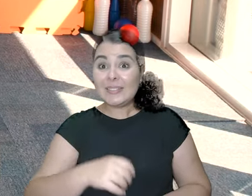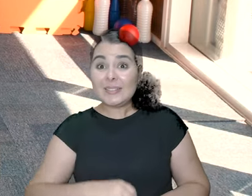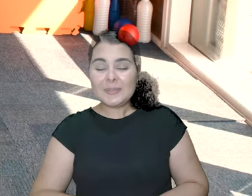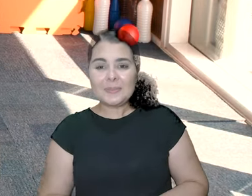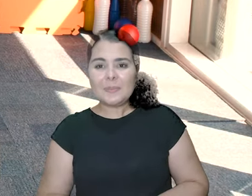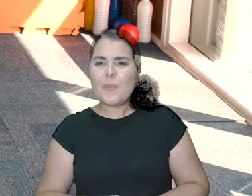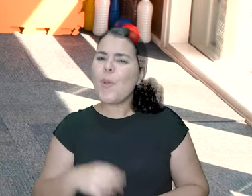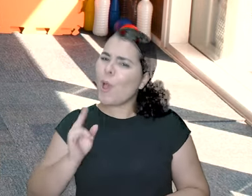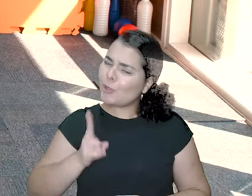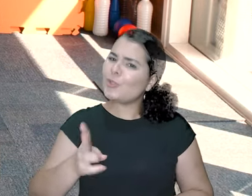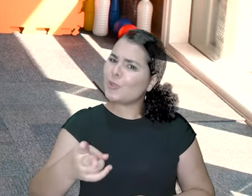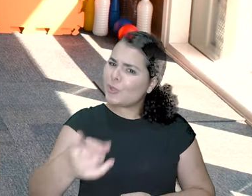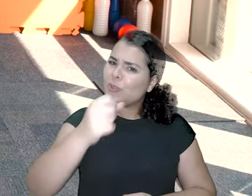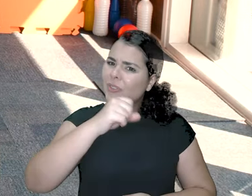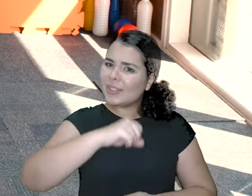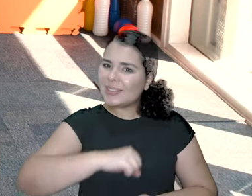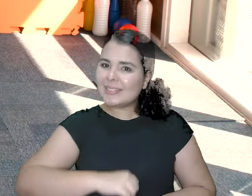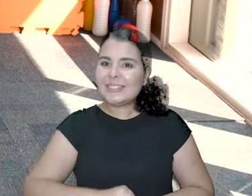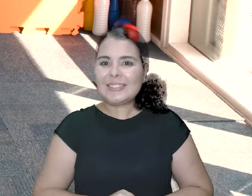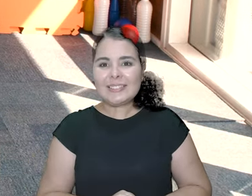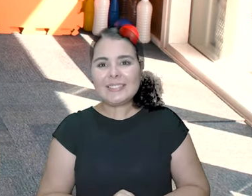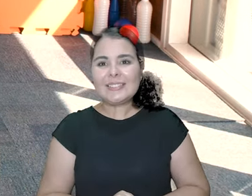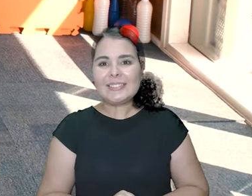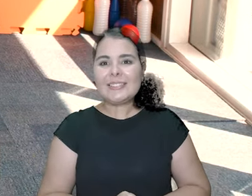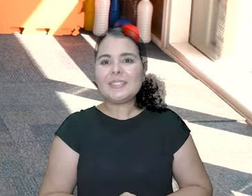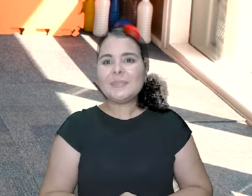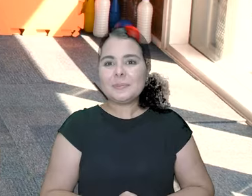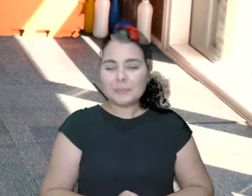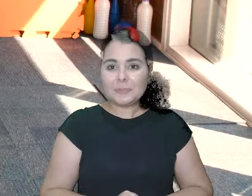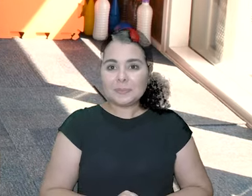Isso. Continua.